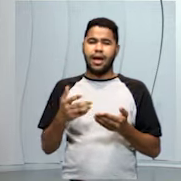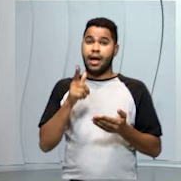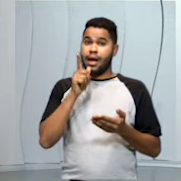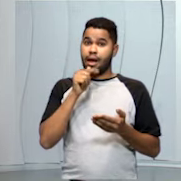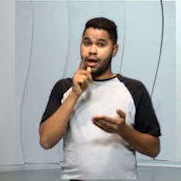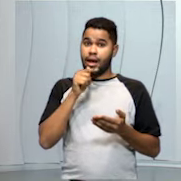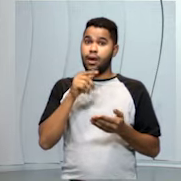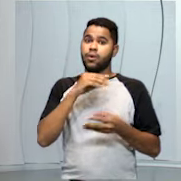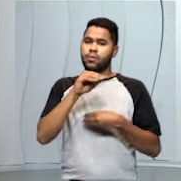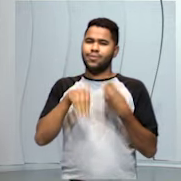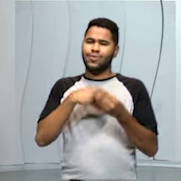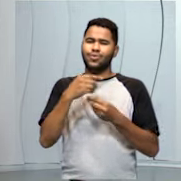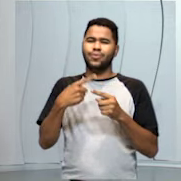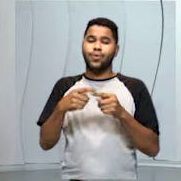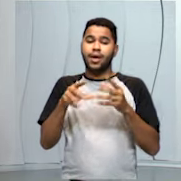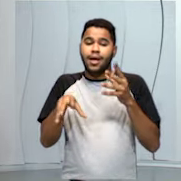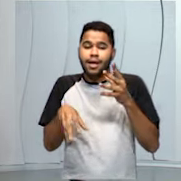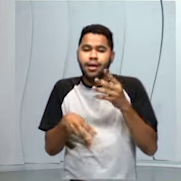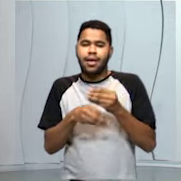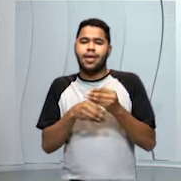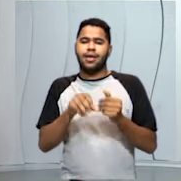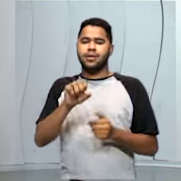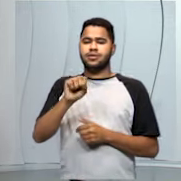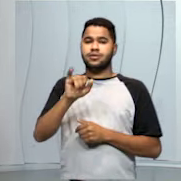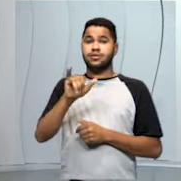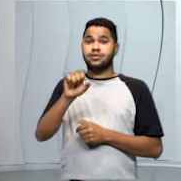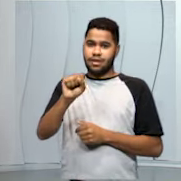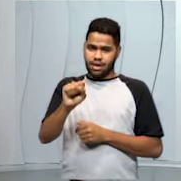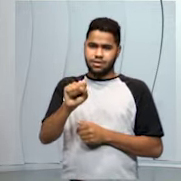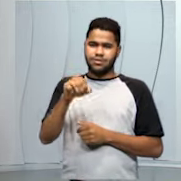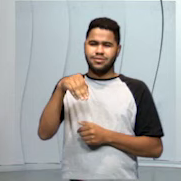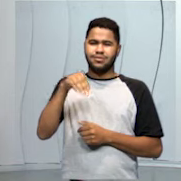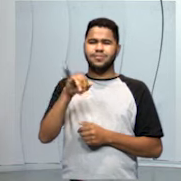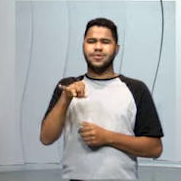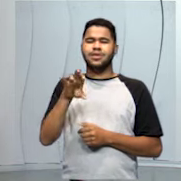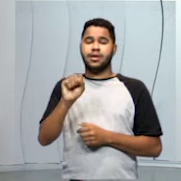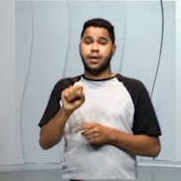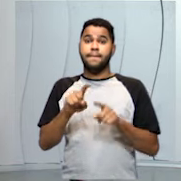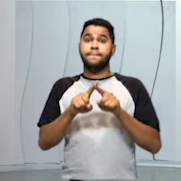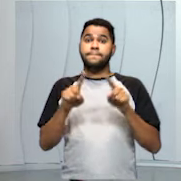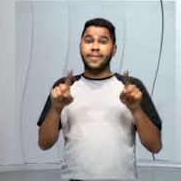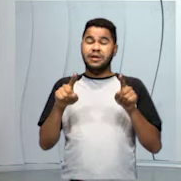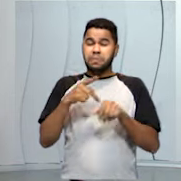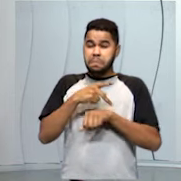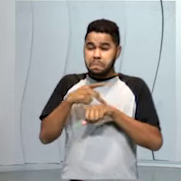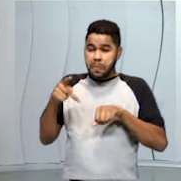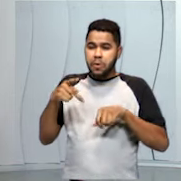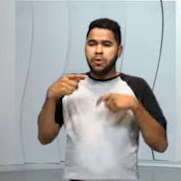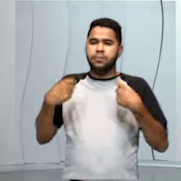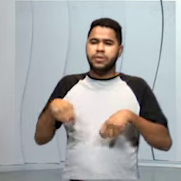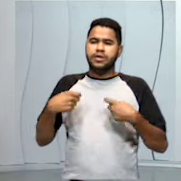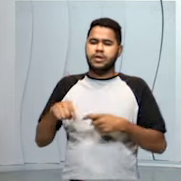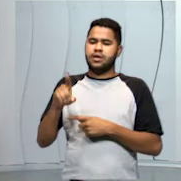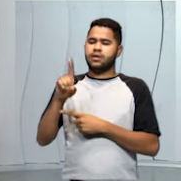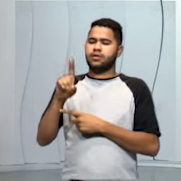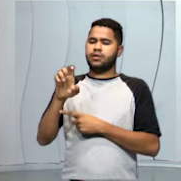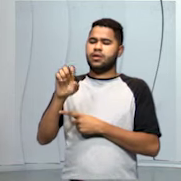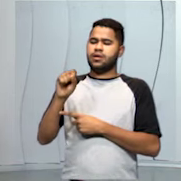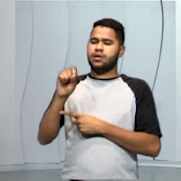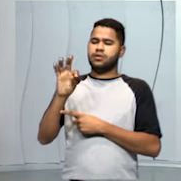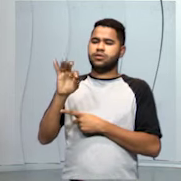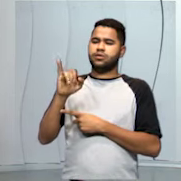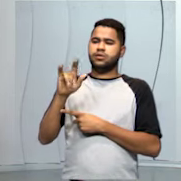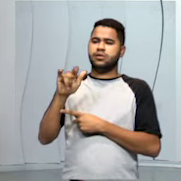mistura. Para ser pura, ela é, ela deve ser destilada. A destilação é um